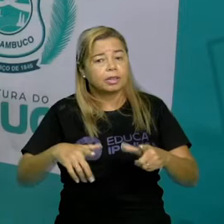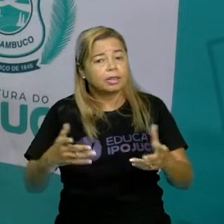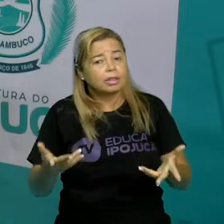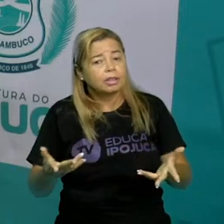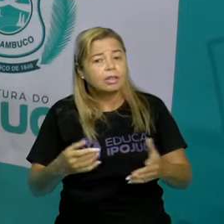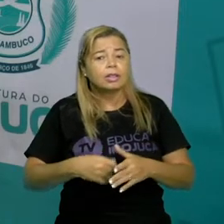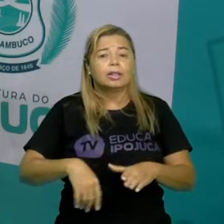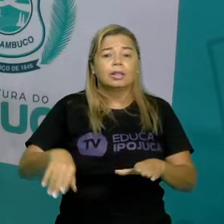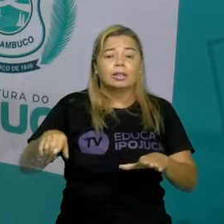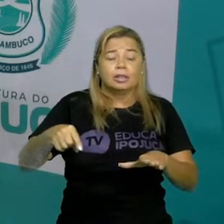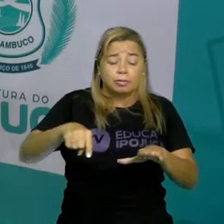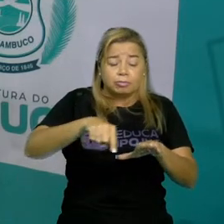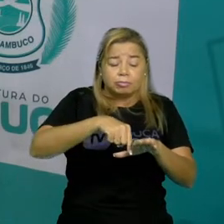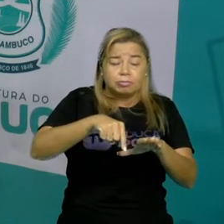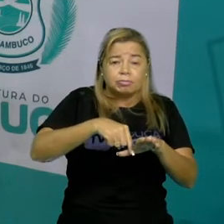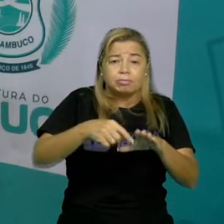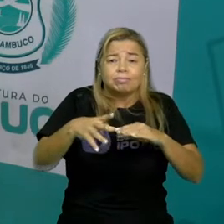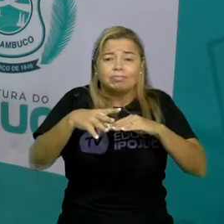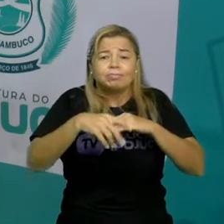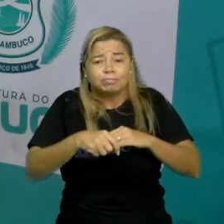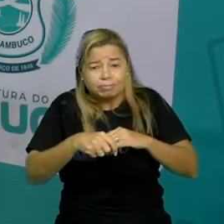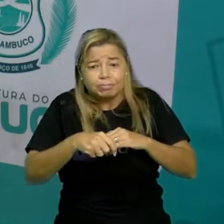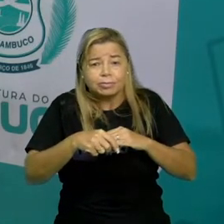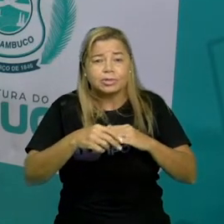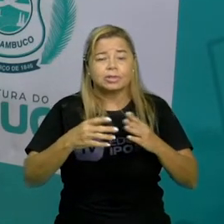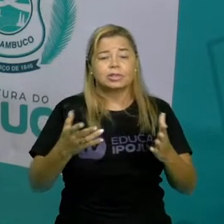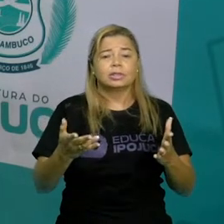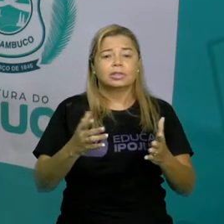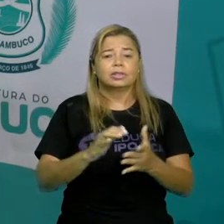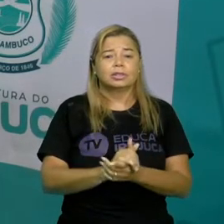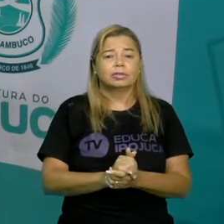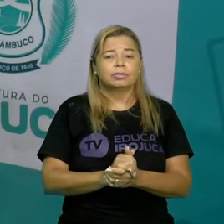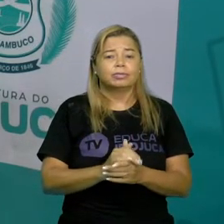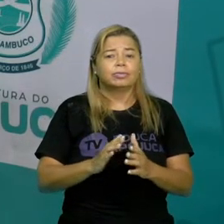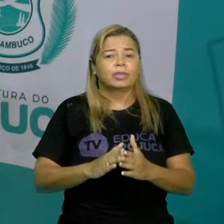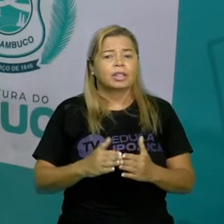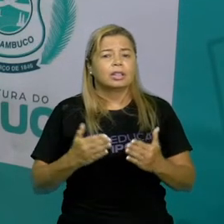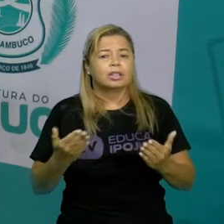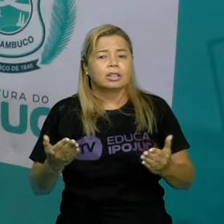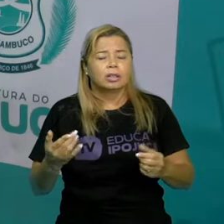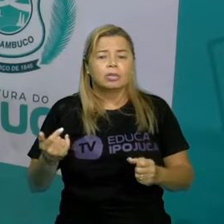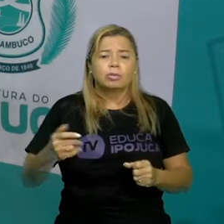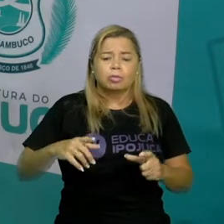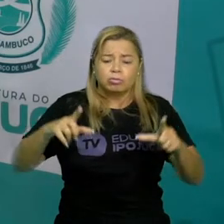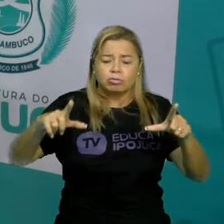o pé na neve a gente já sabe mais ou menos o ambiente em que essa historinha se passa